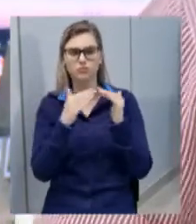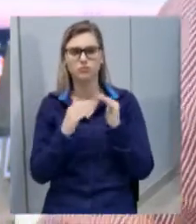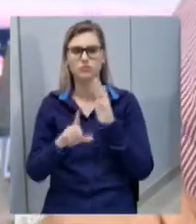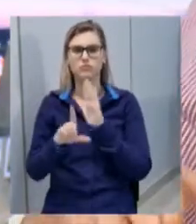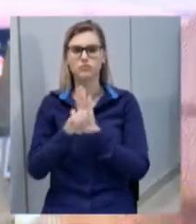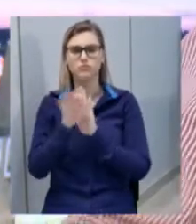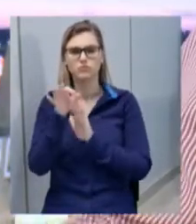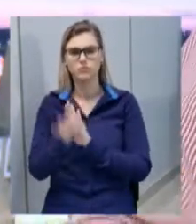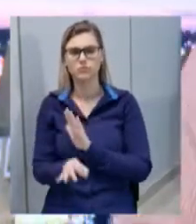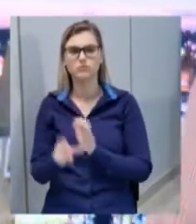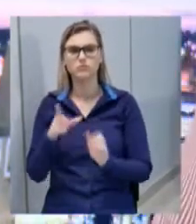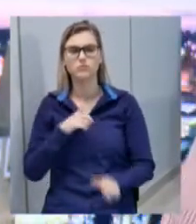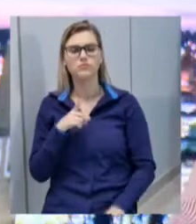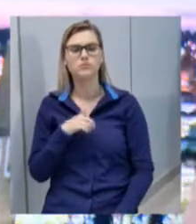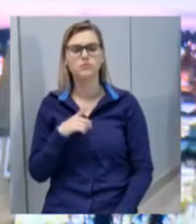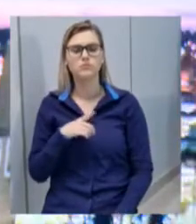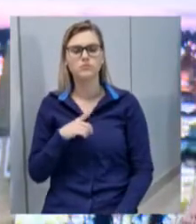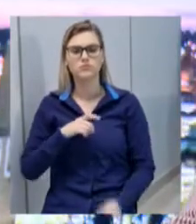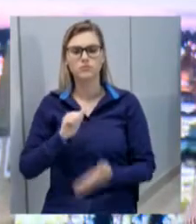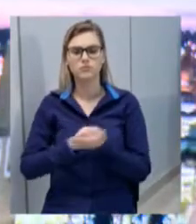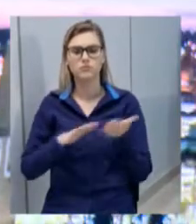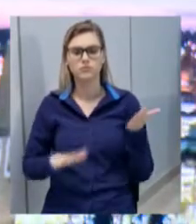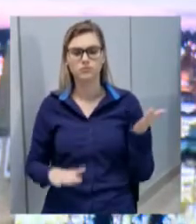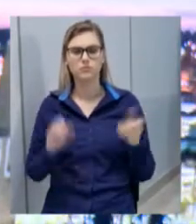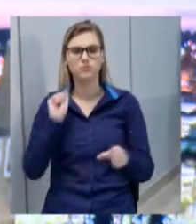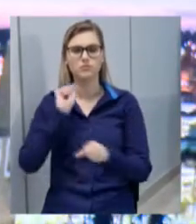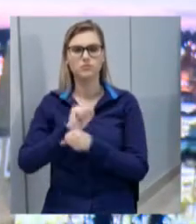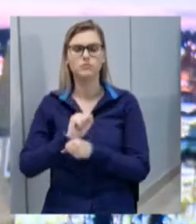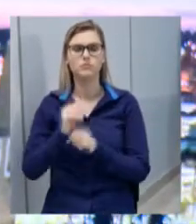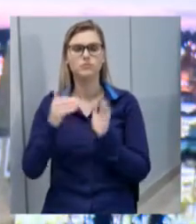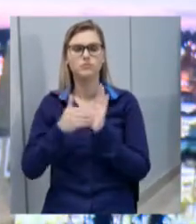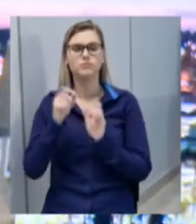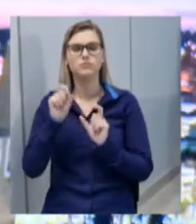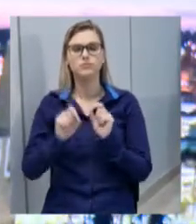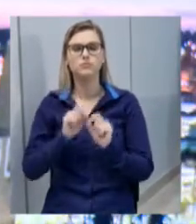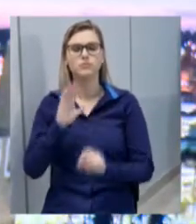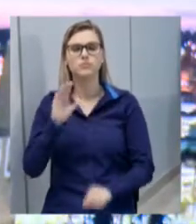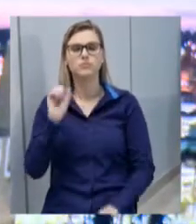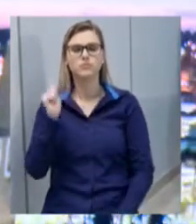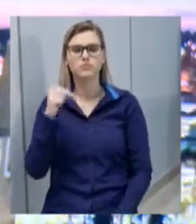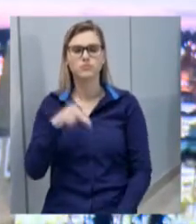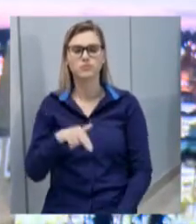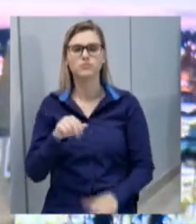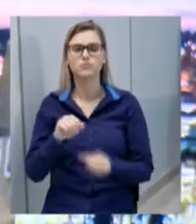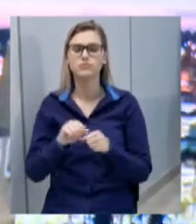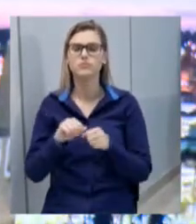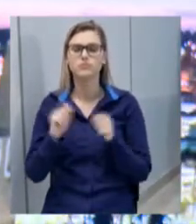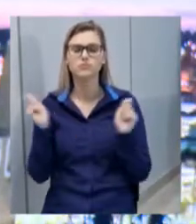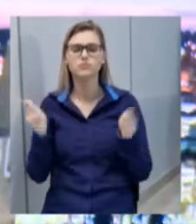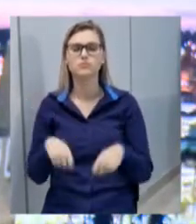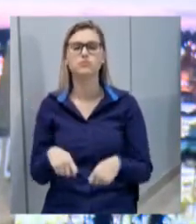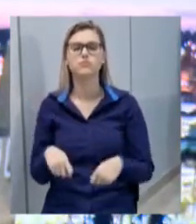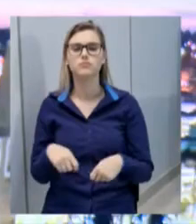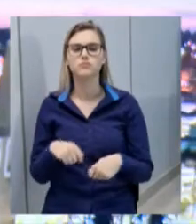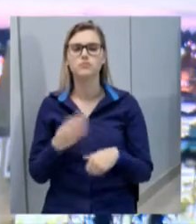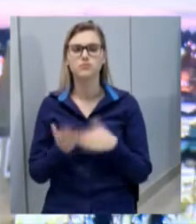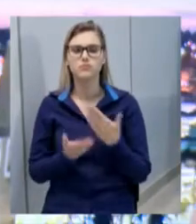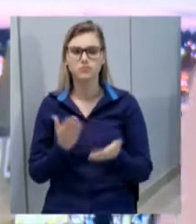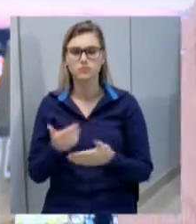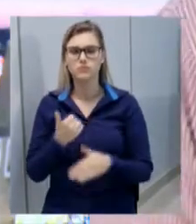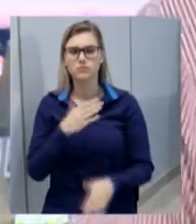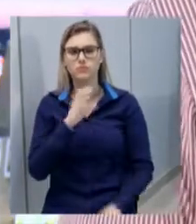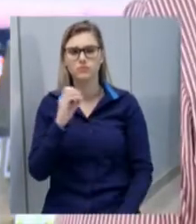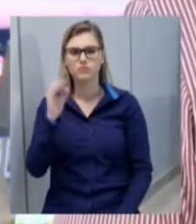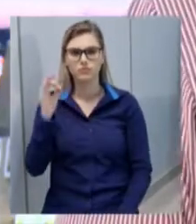constituída teria suas atividades paralisadas até que a CASAM tivesse capacidade de atender 100%